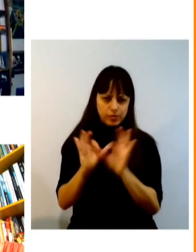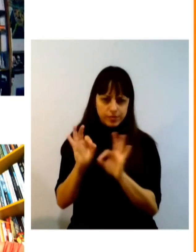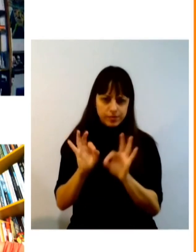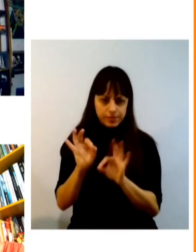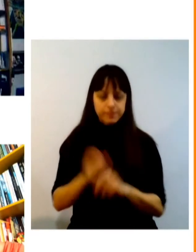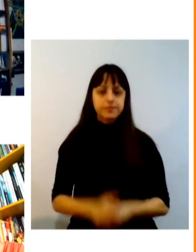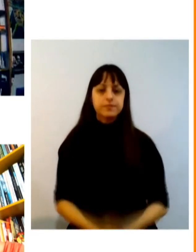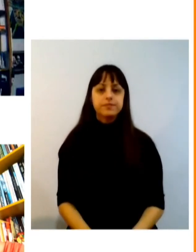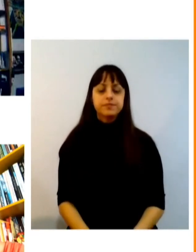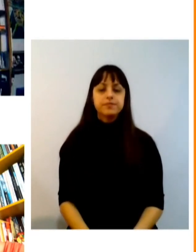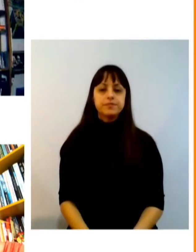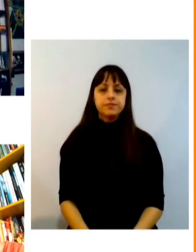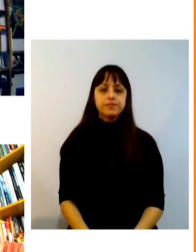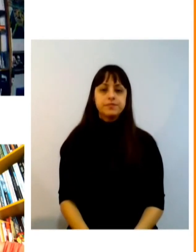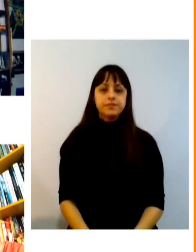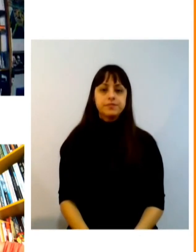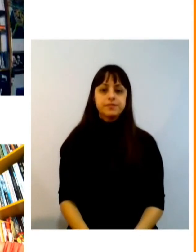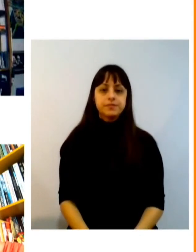Adriana